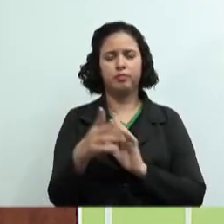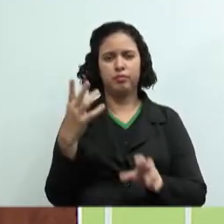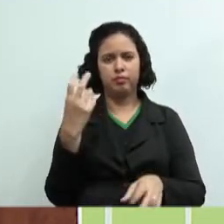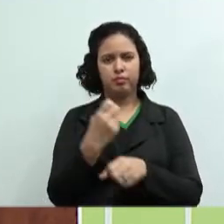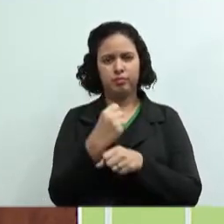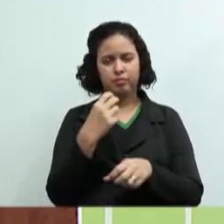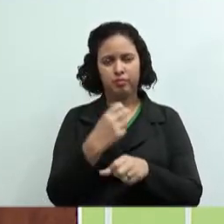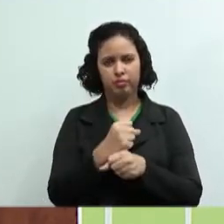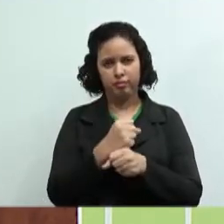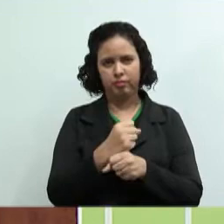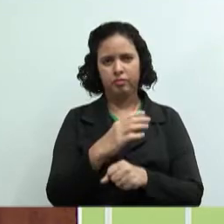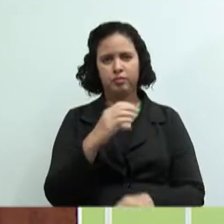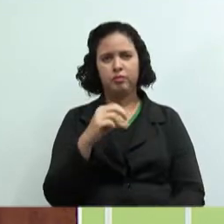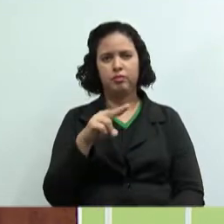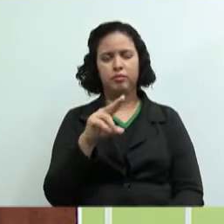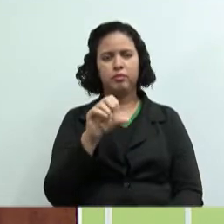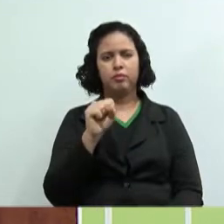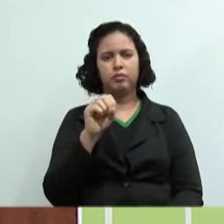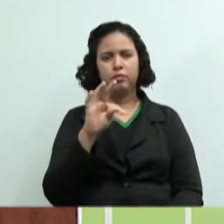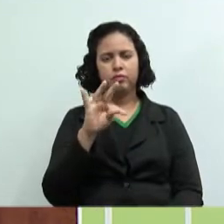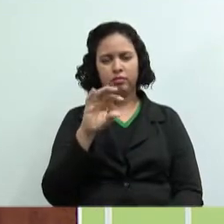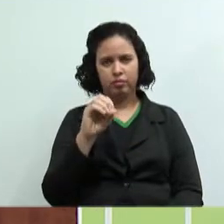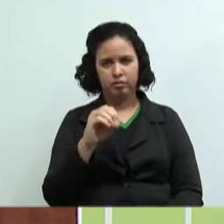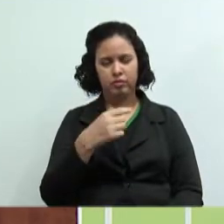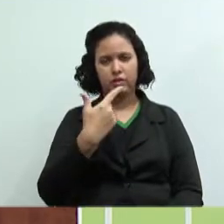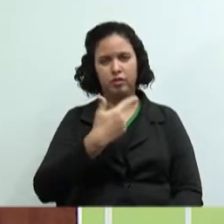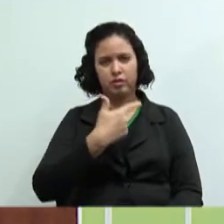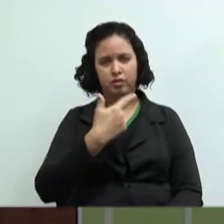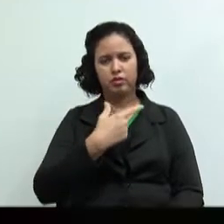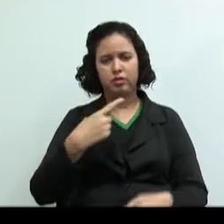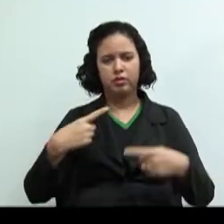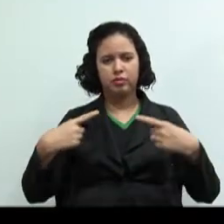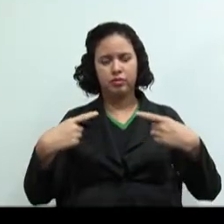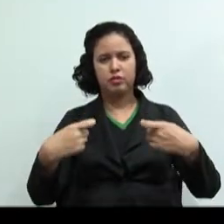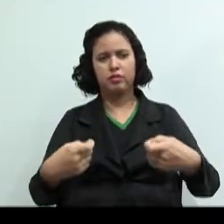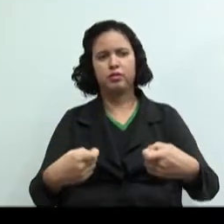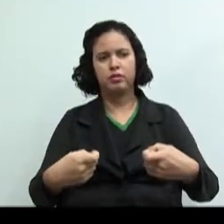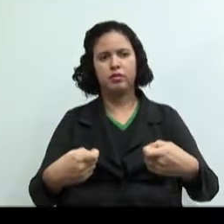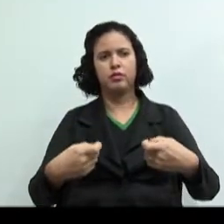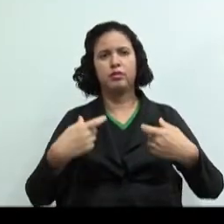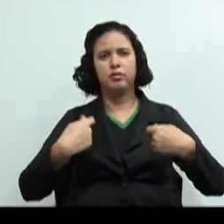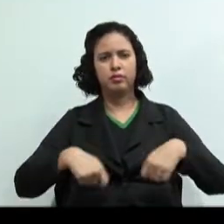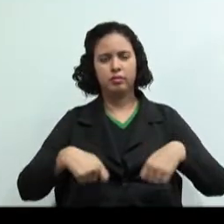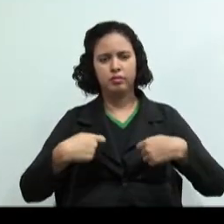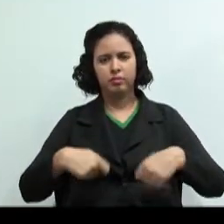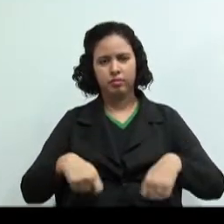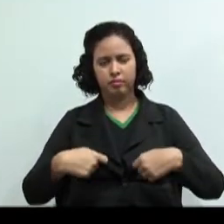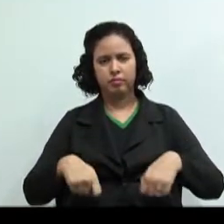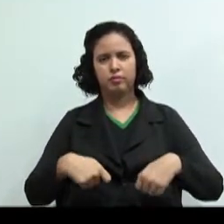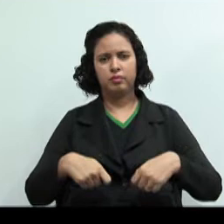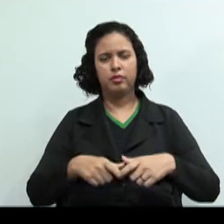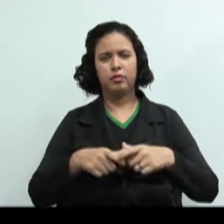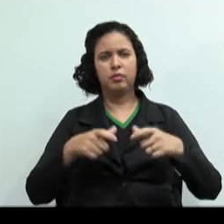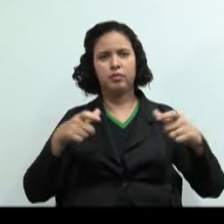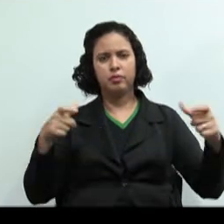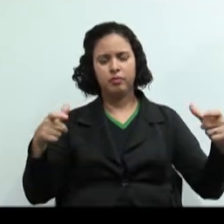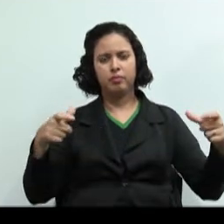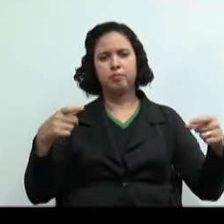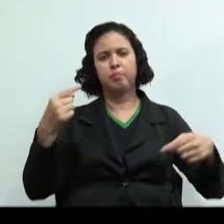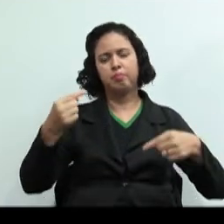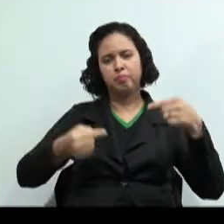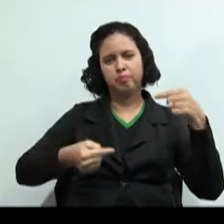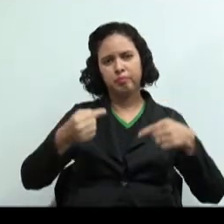custos. Depois, nós temos a segunda guerra, maior necessidade de eficiência e eficácia, aumento da competição.